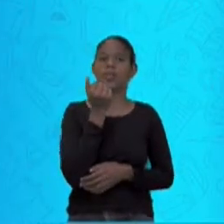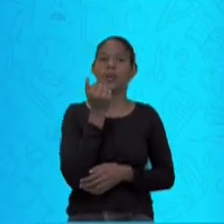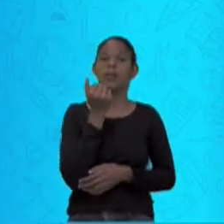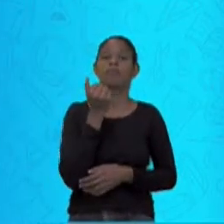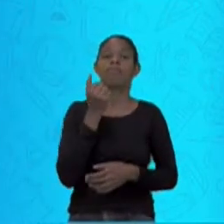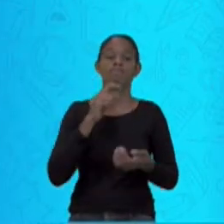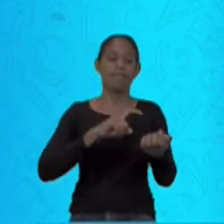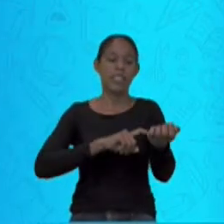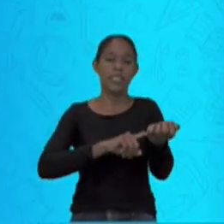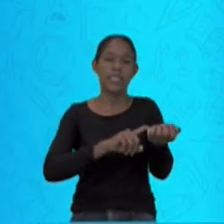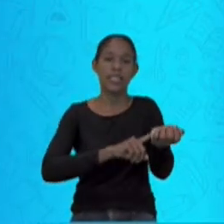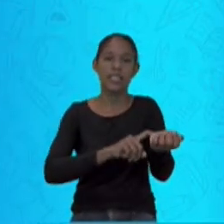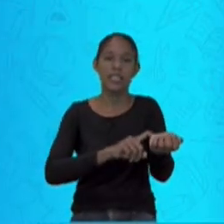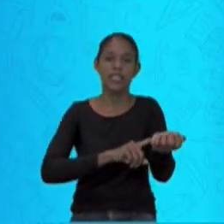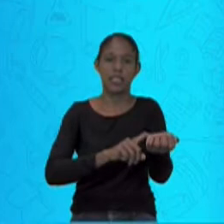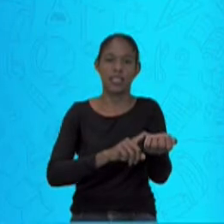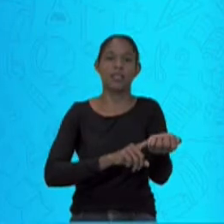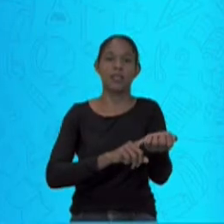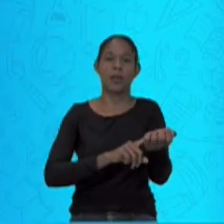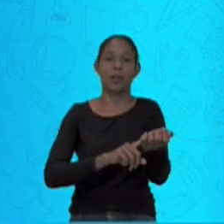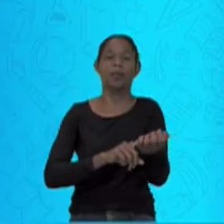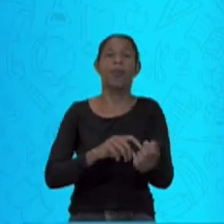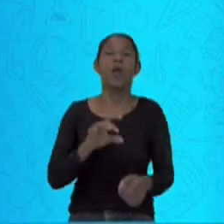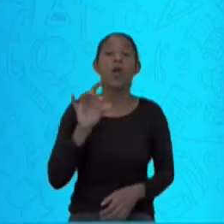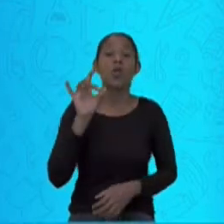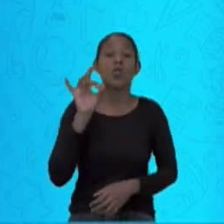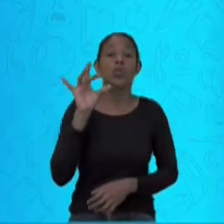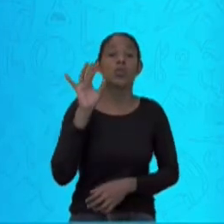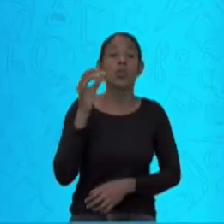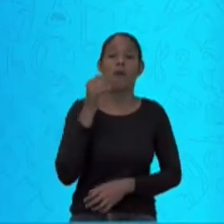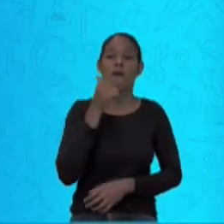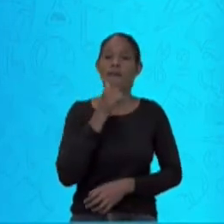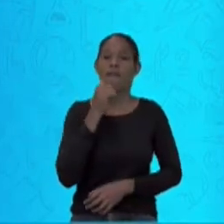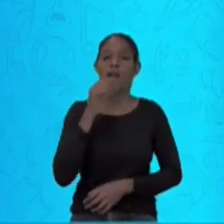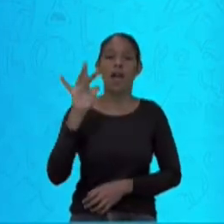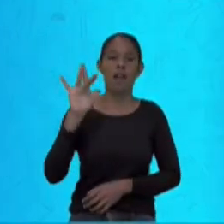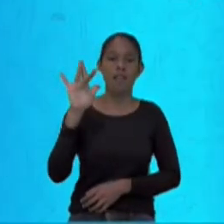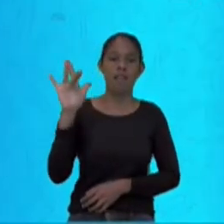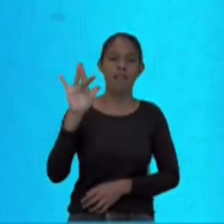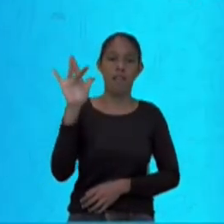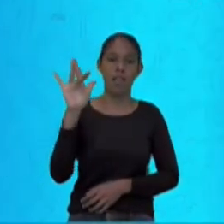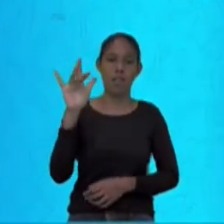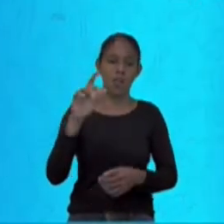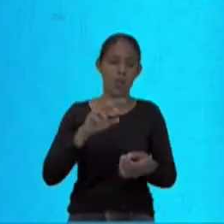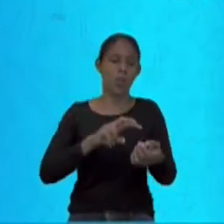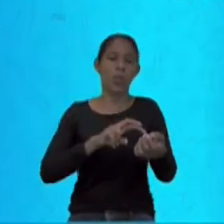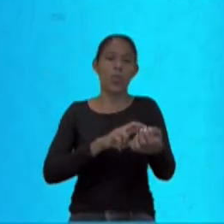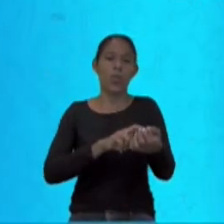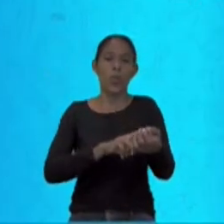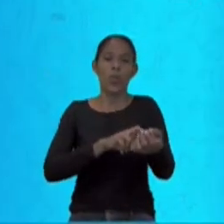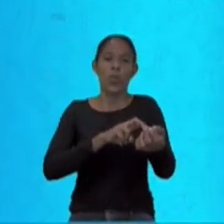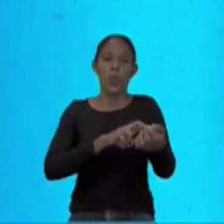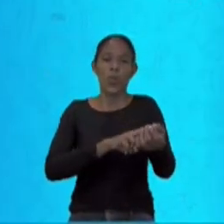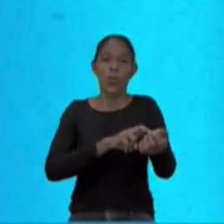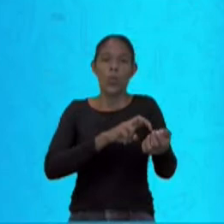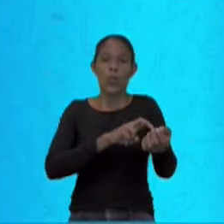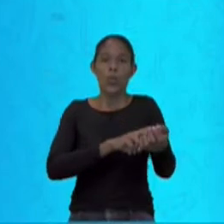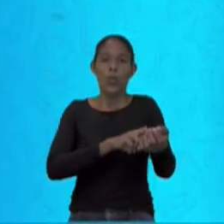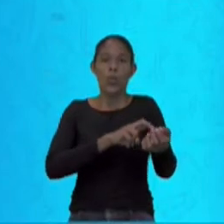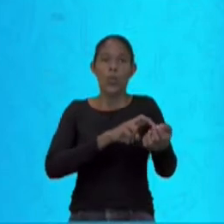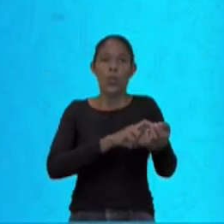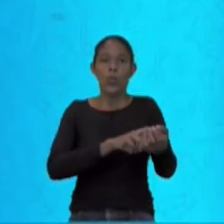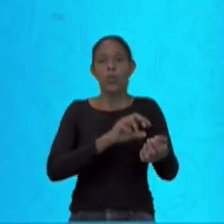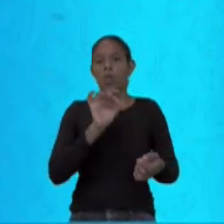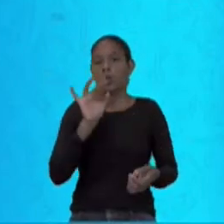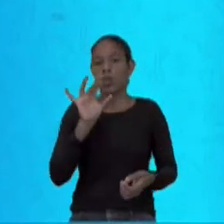sangue. Somente as fêmeas do Aedes aegypti se alimentam de sangue. Então, nas picadas que nós temos ou